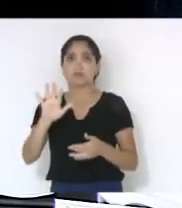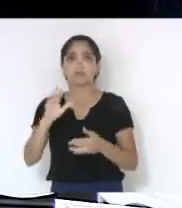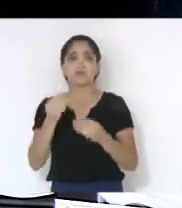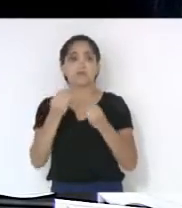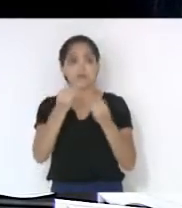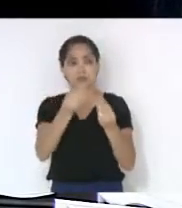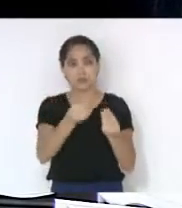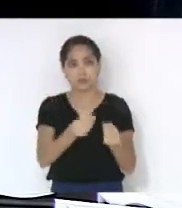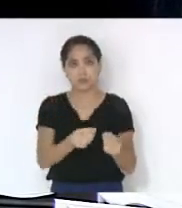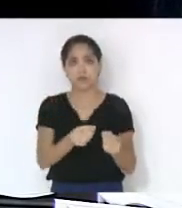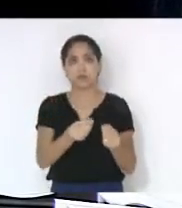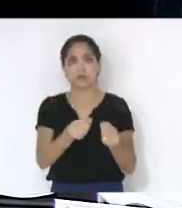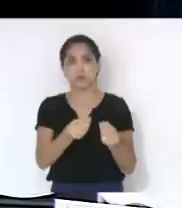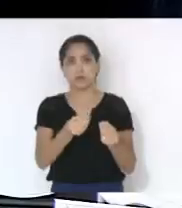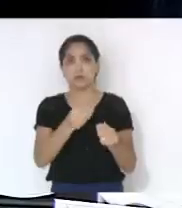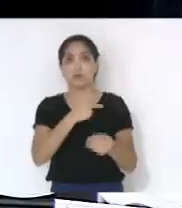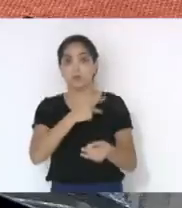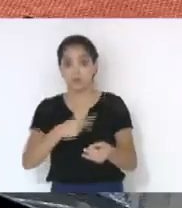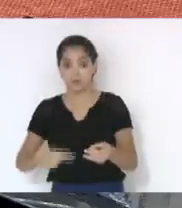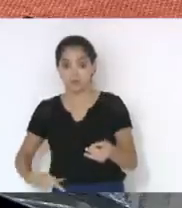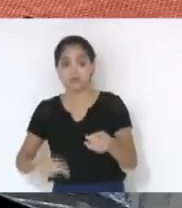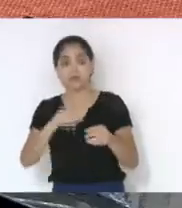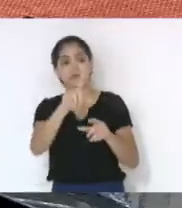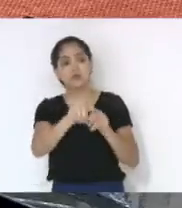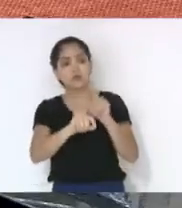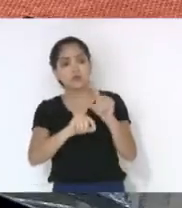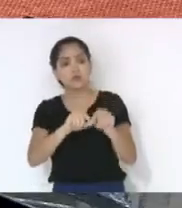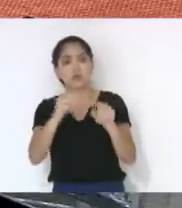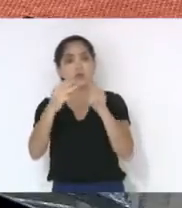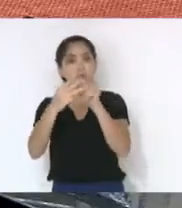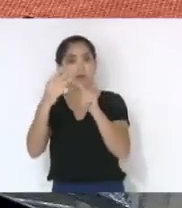deputado João Amin, para o presidente da República escolher um dos três?